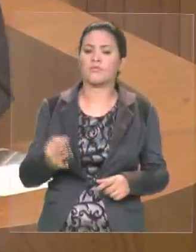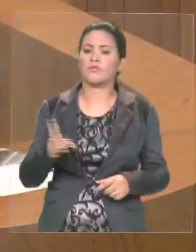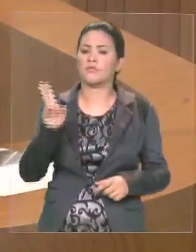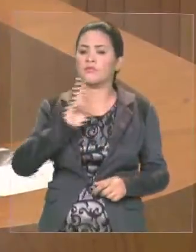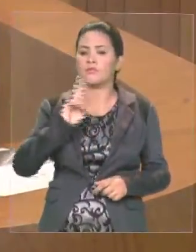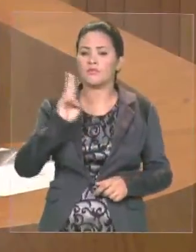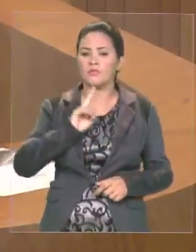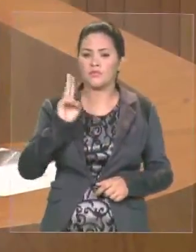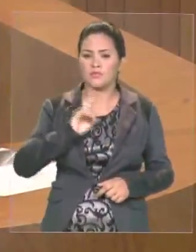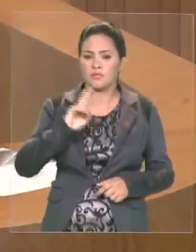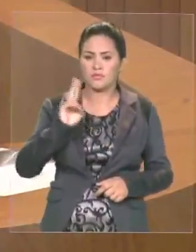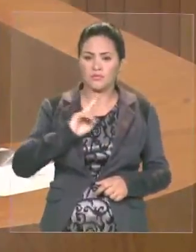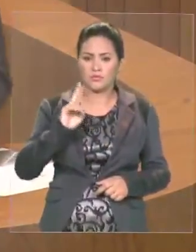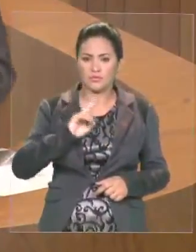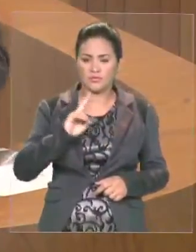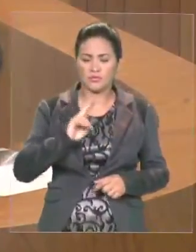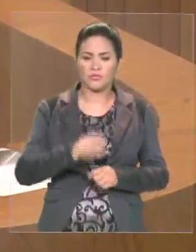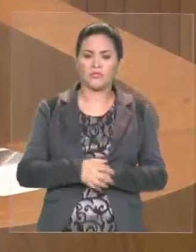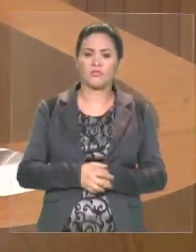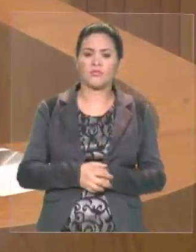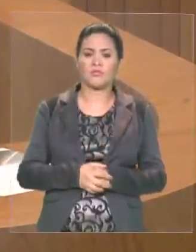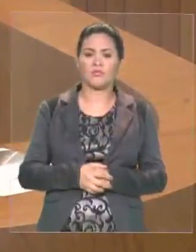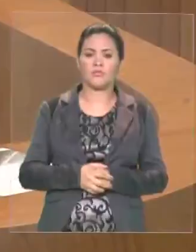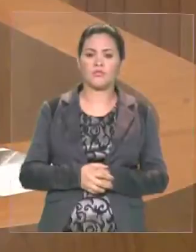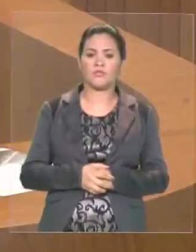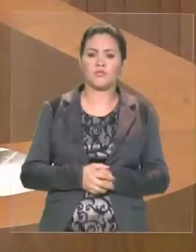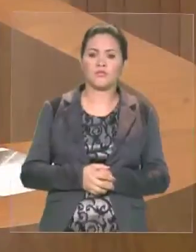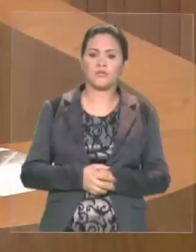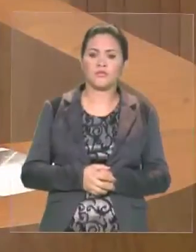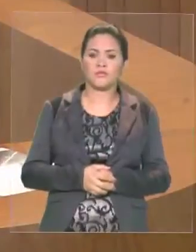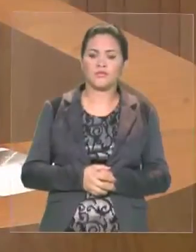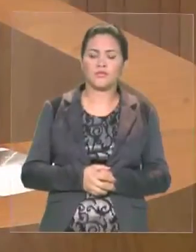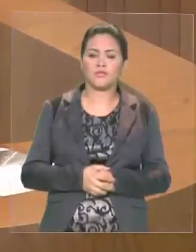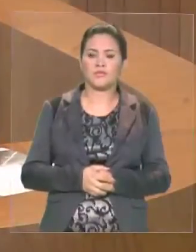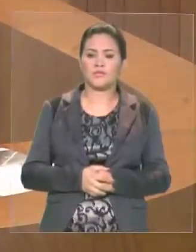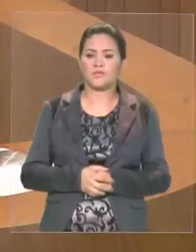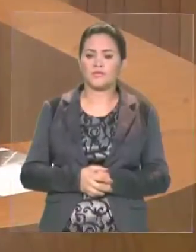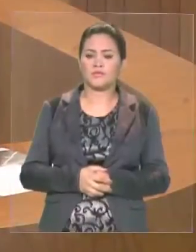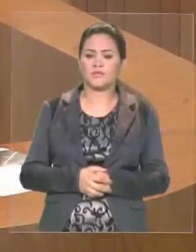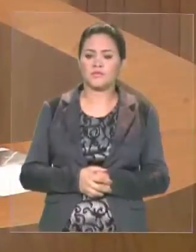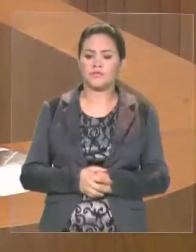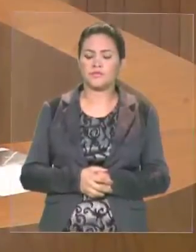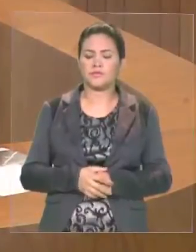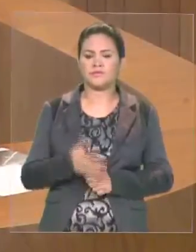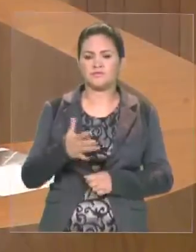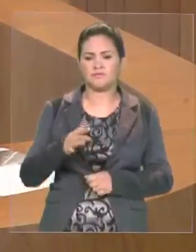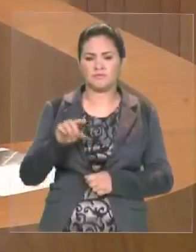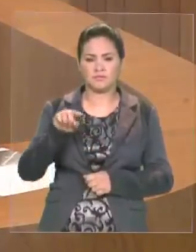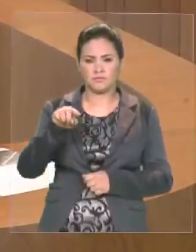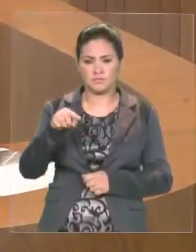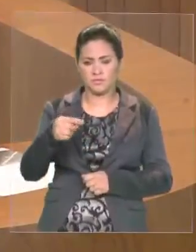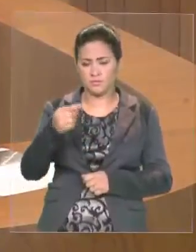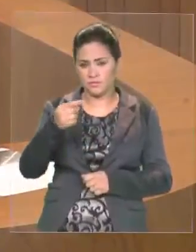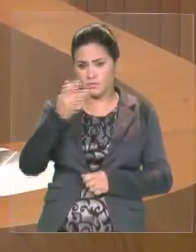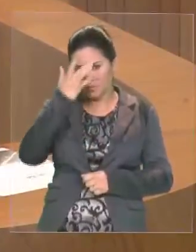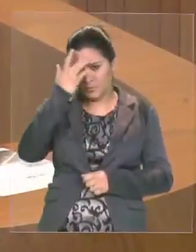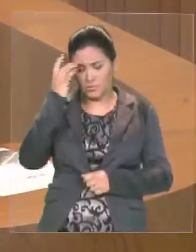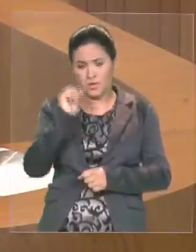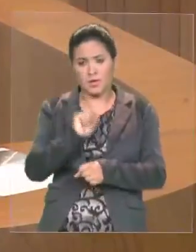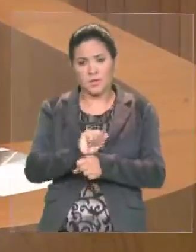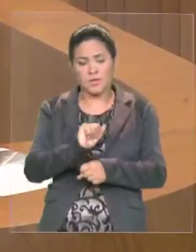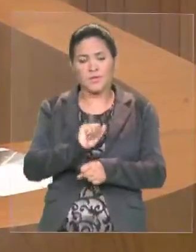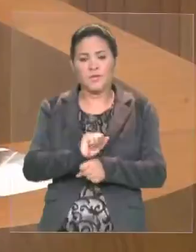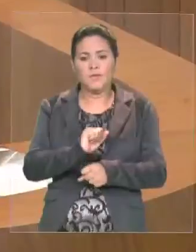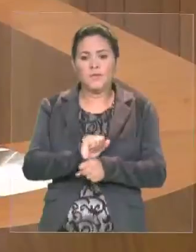a essa condição que nós temos hoje de subjúdices, que são um pouco mais de mil subjúdices no Estado do Maranhão, que podem